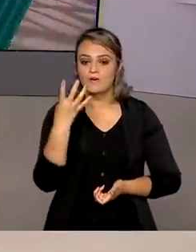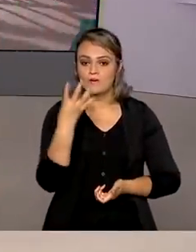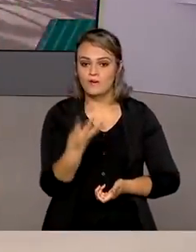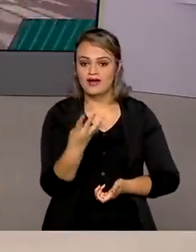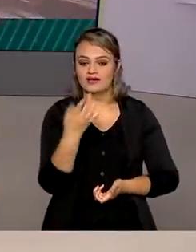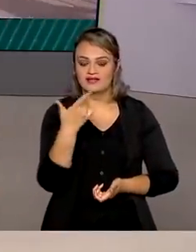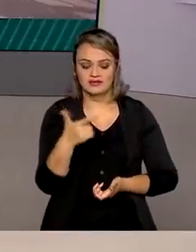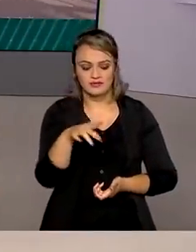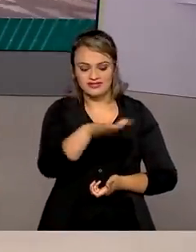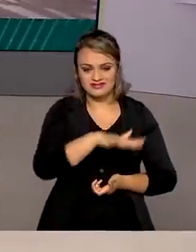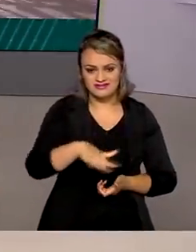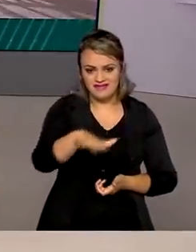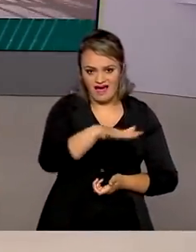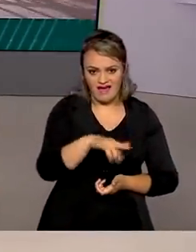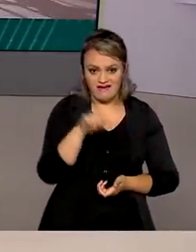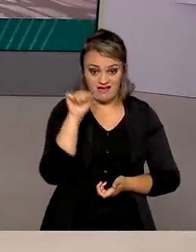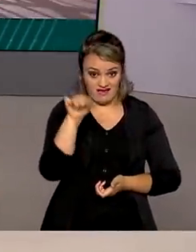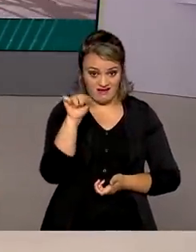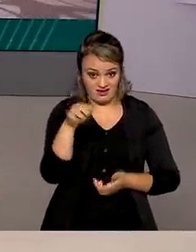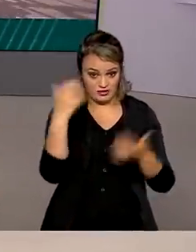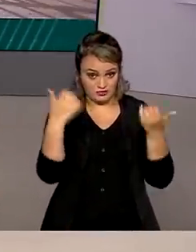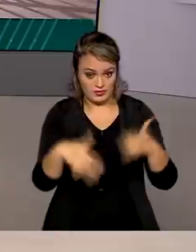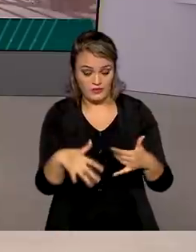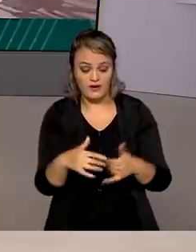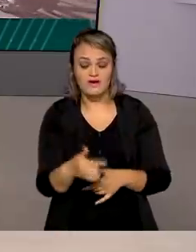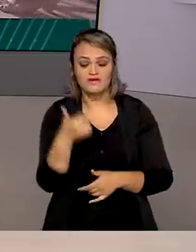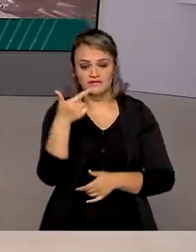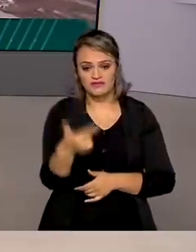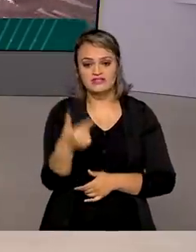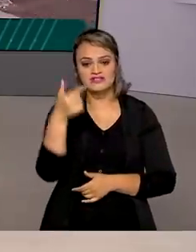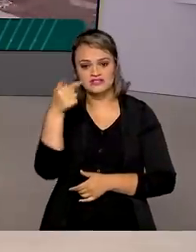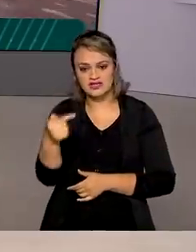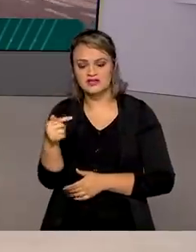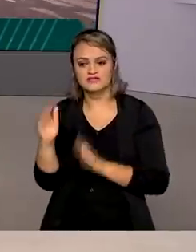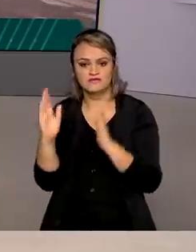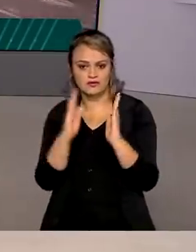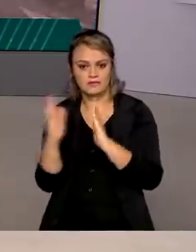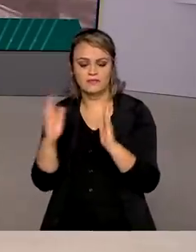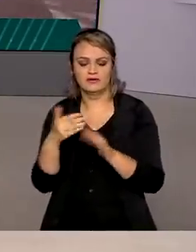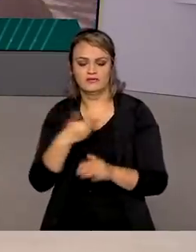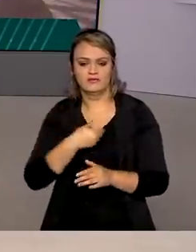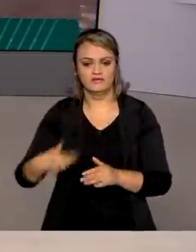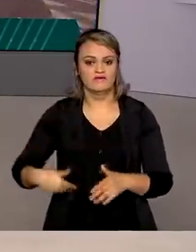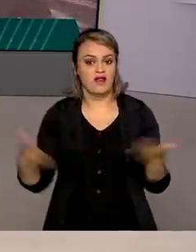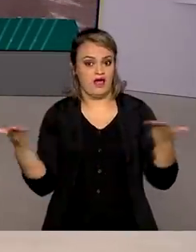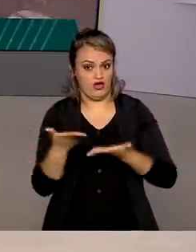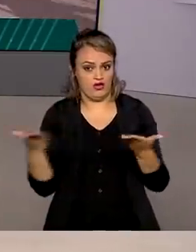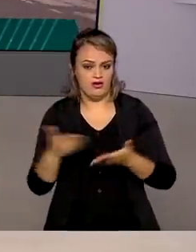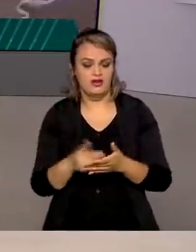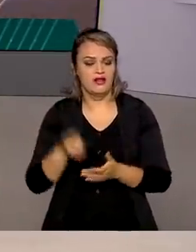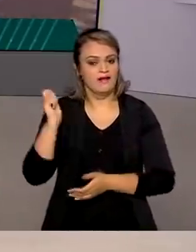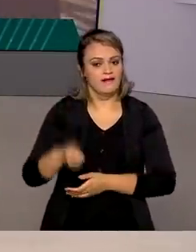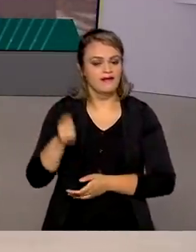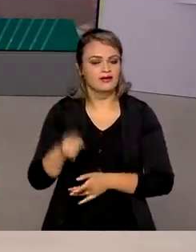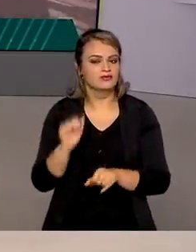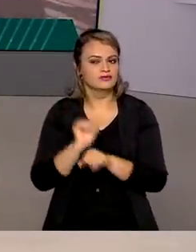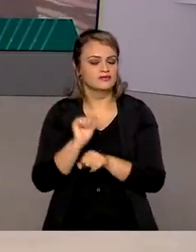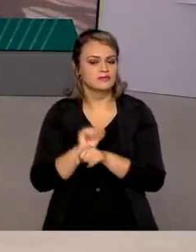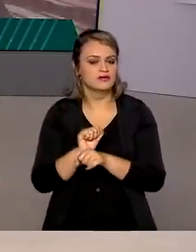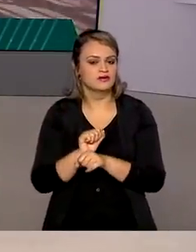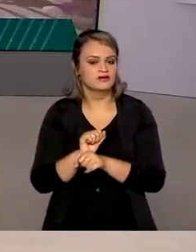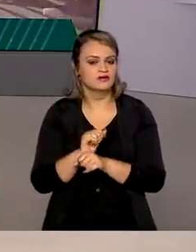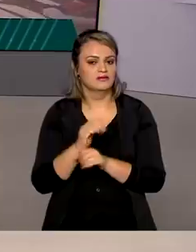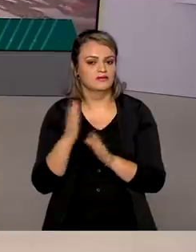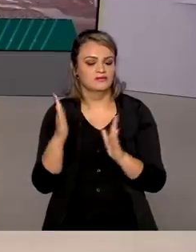arrendamentos portuários feitos até hoje no país, 26 foram durante o atual governo. Mais leilões estão previstos no